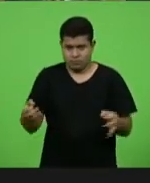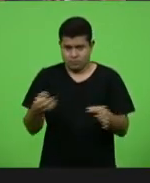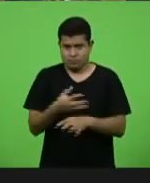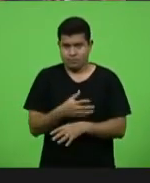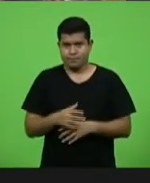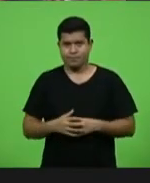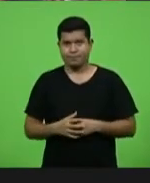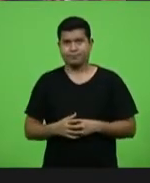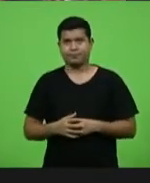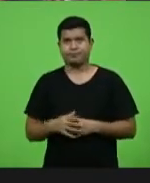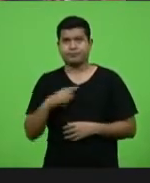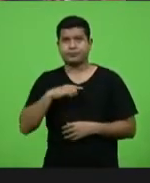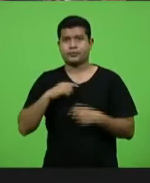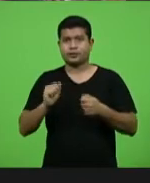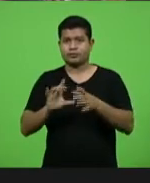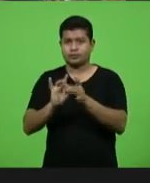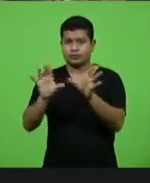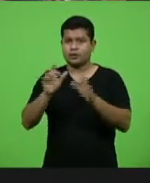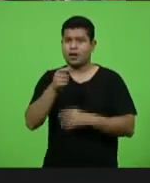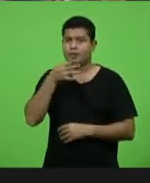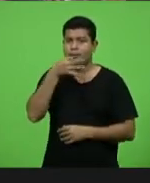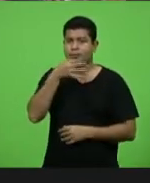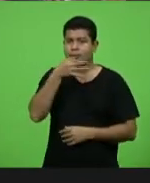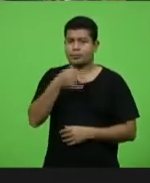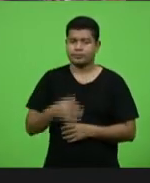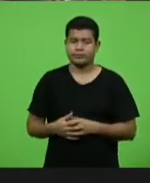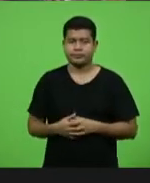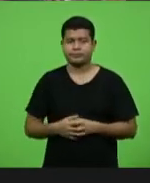Tem que ligar o microfone, deputado Gessé.